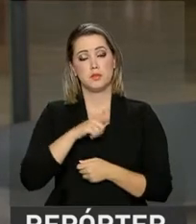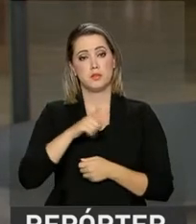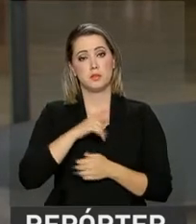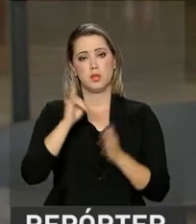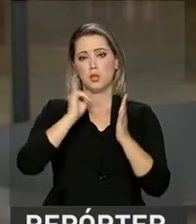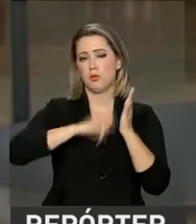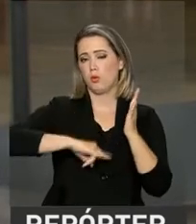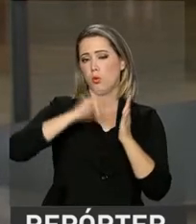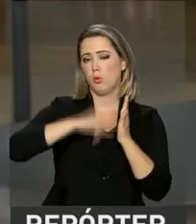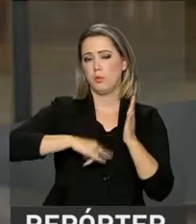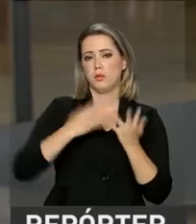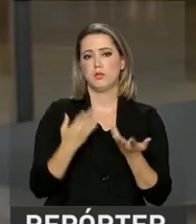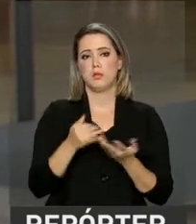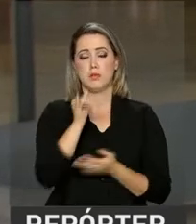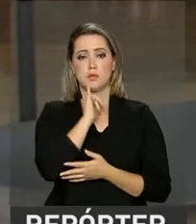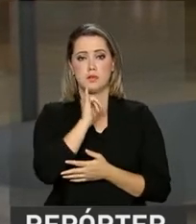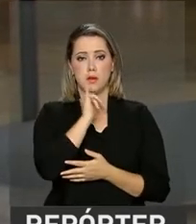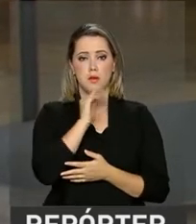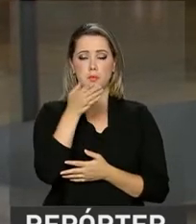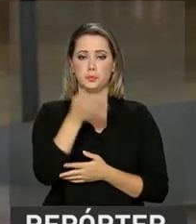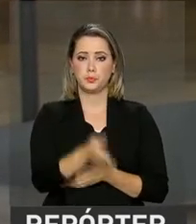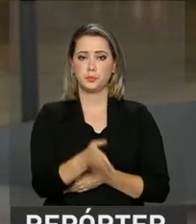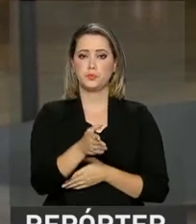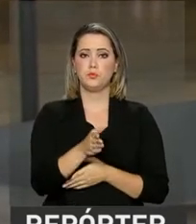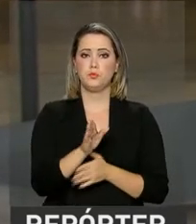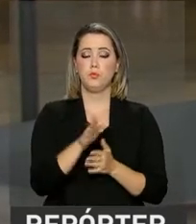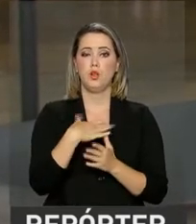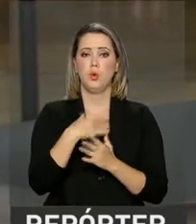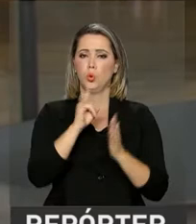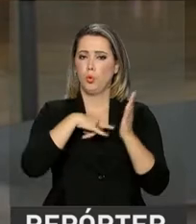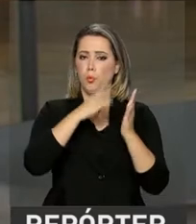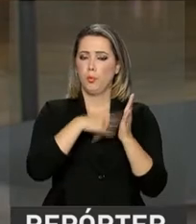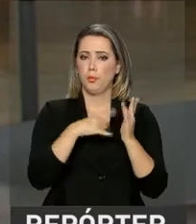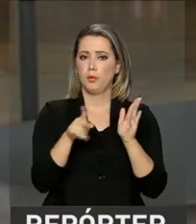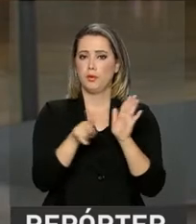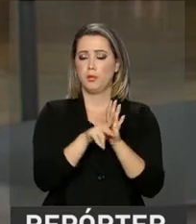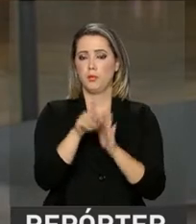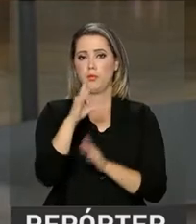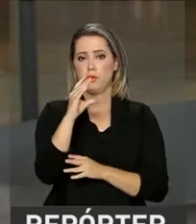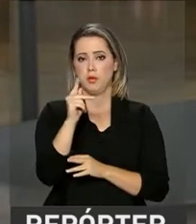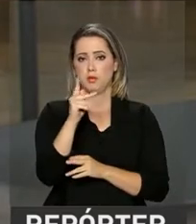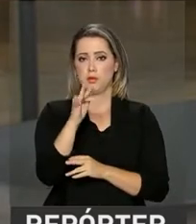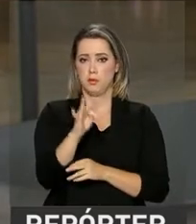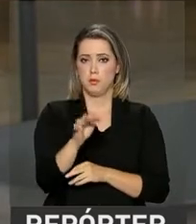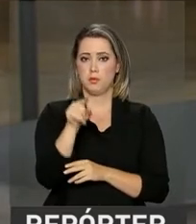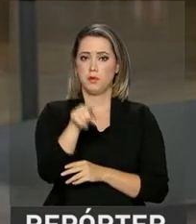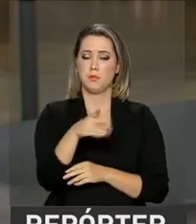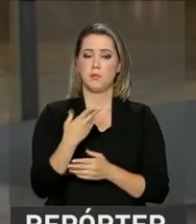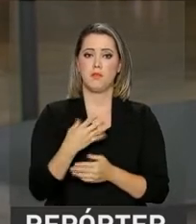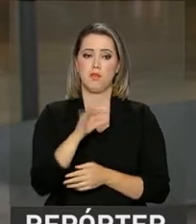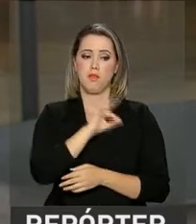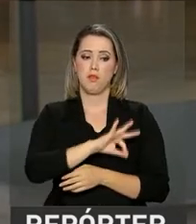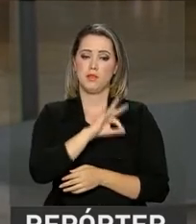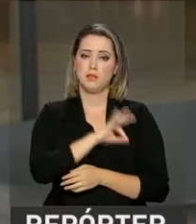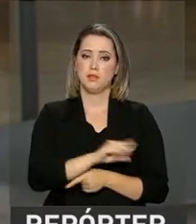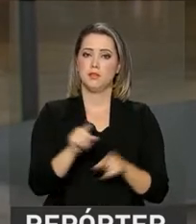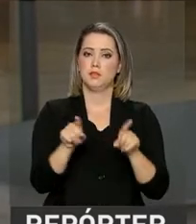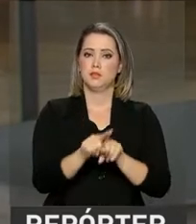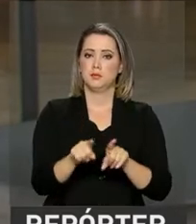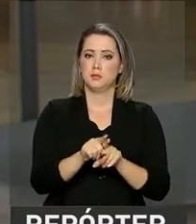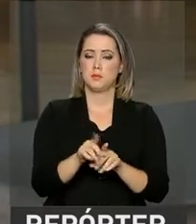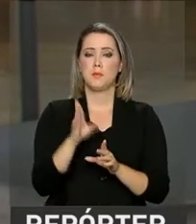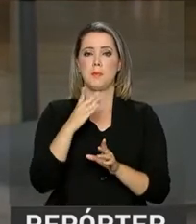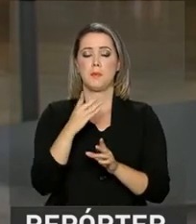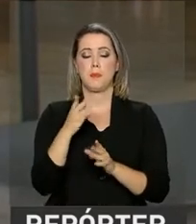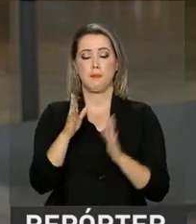mãos alguns documentos, como, por exemplo, a carteira de identidade, o CPF, comprovantes de renda e de